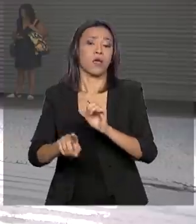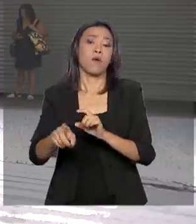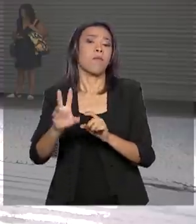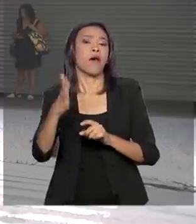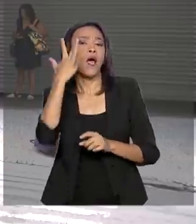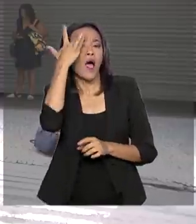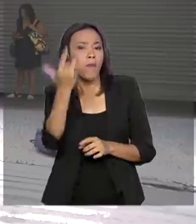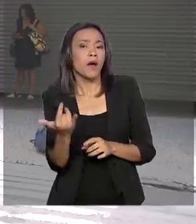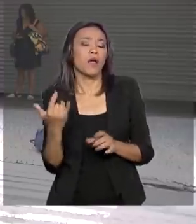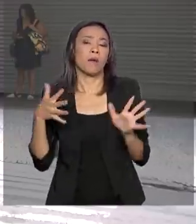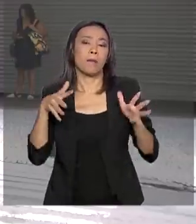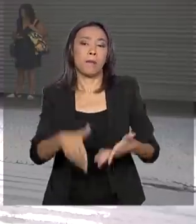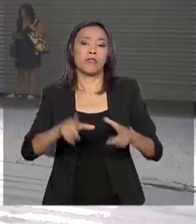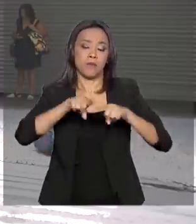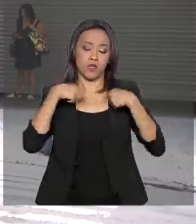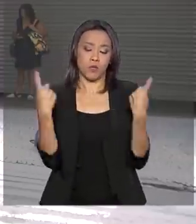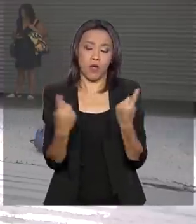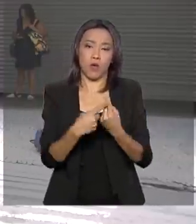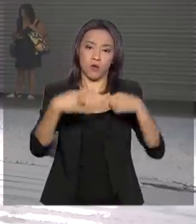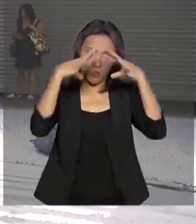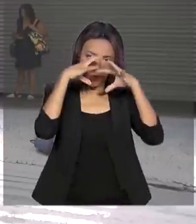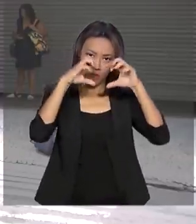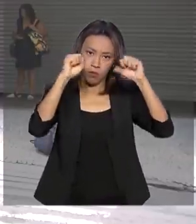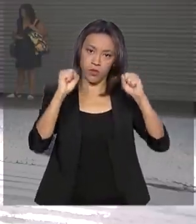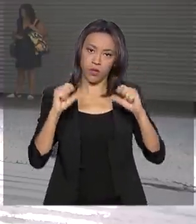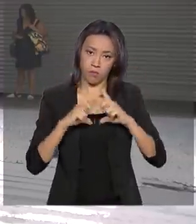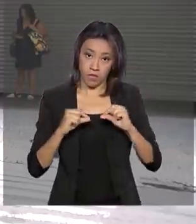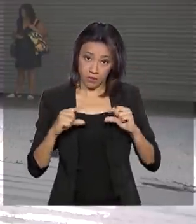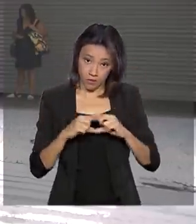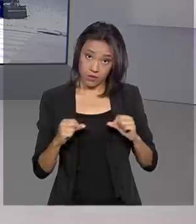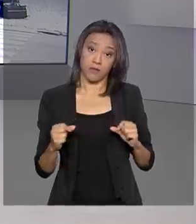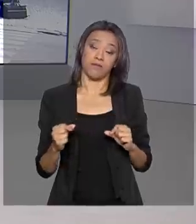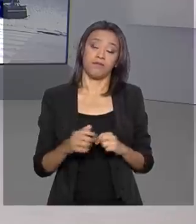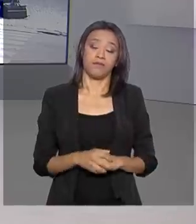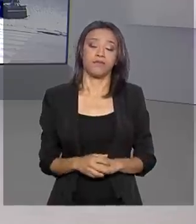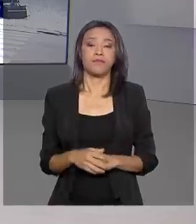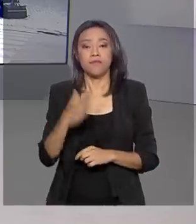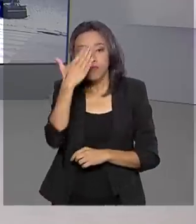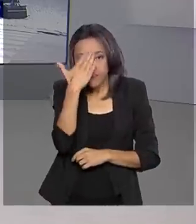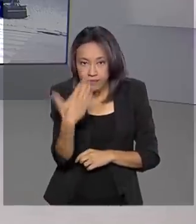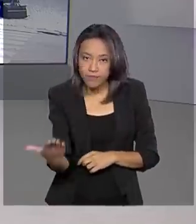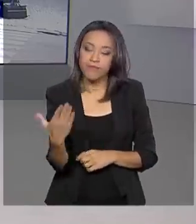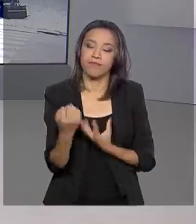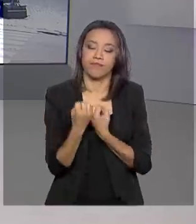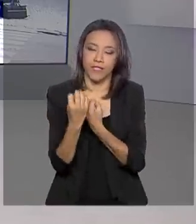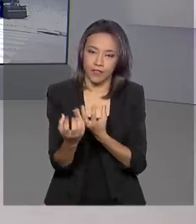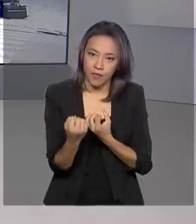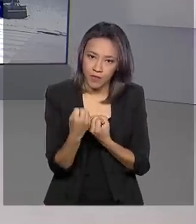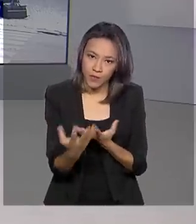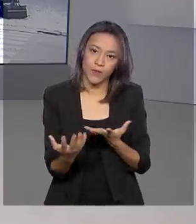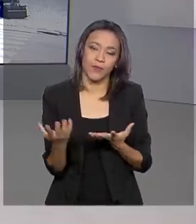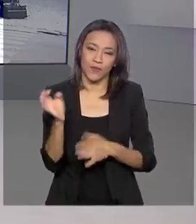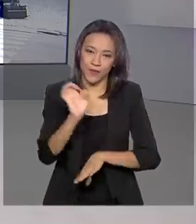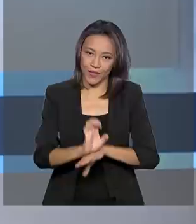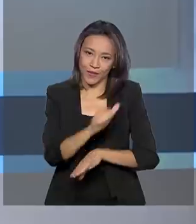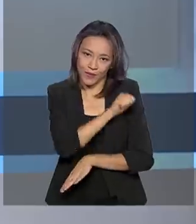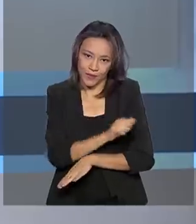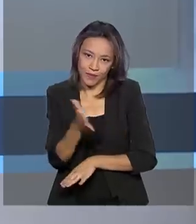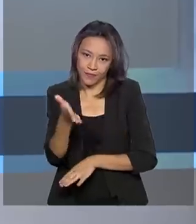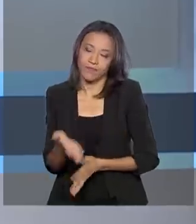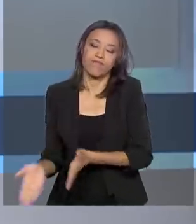conciliação no Tribunal Superior do Trabalho, em Brasília. Renata. Maurício, obrigada pelas suas informações direto do Rio de Janeiro.